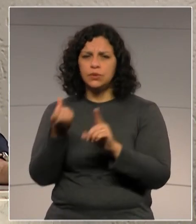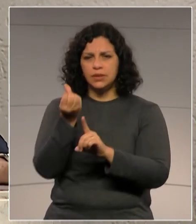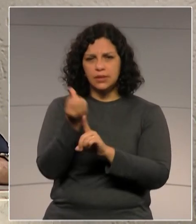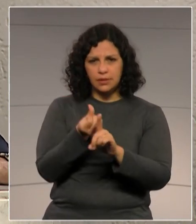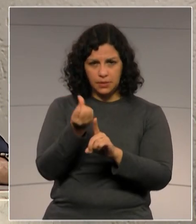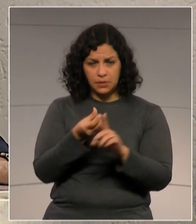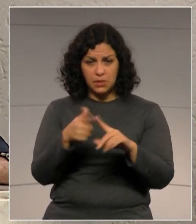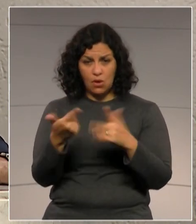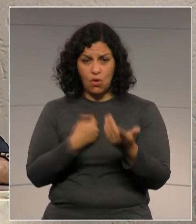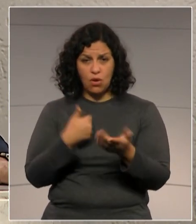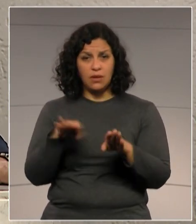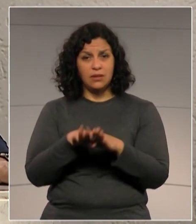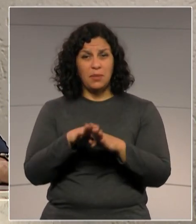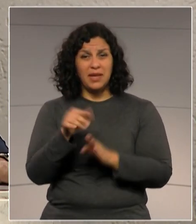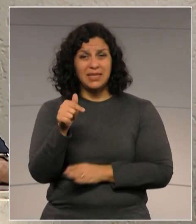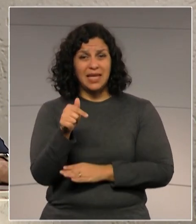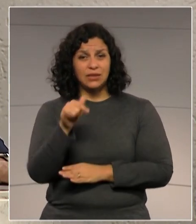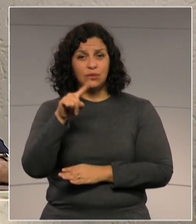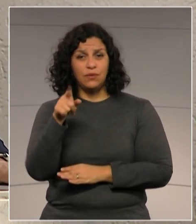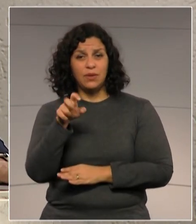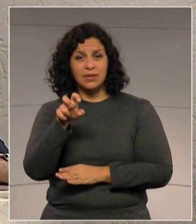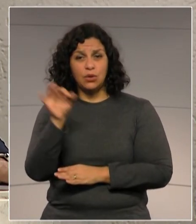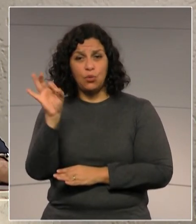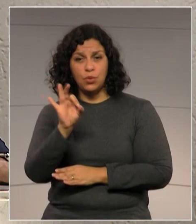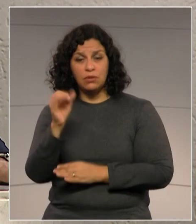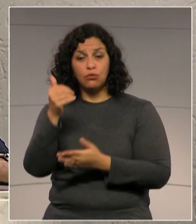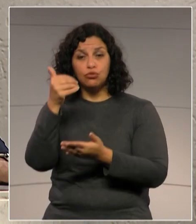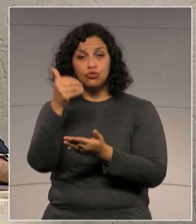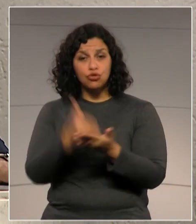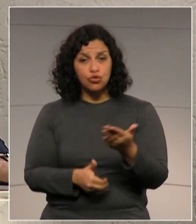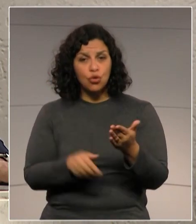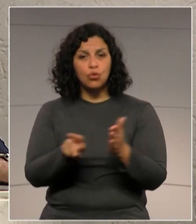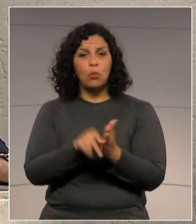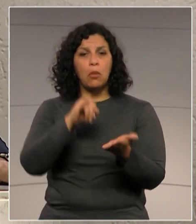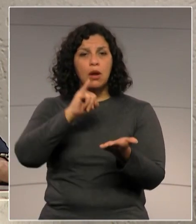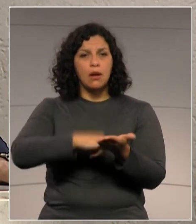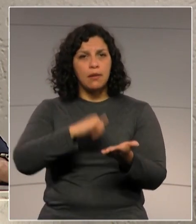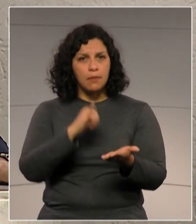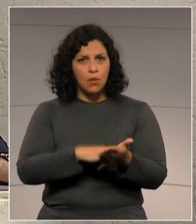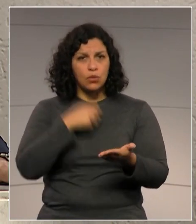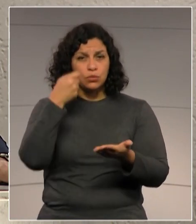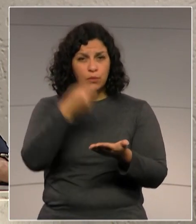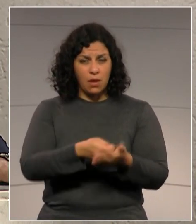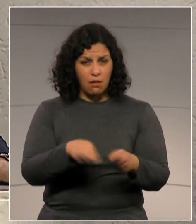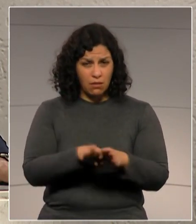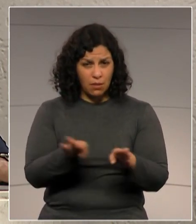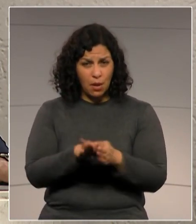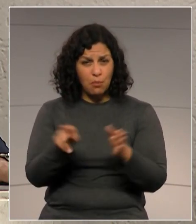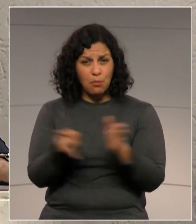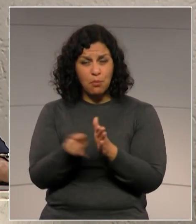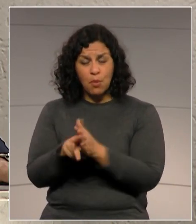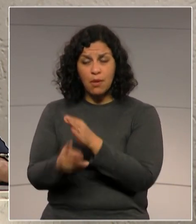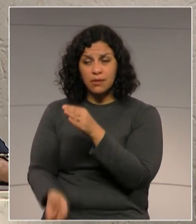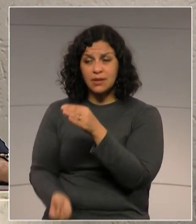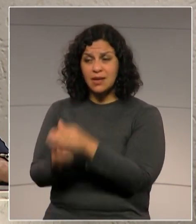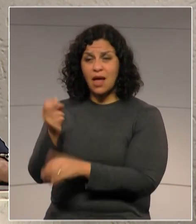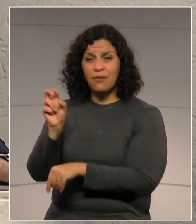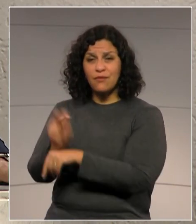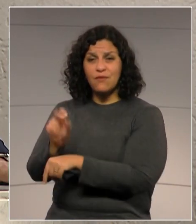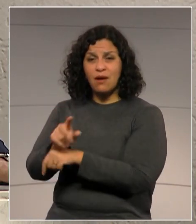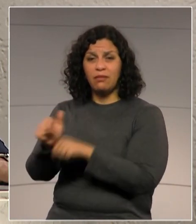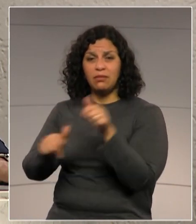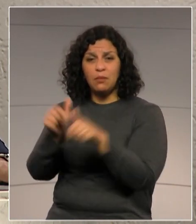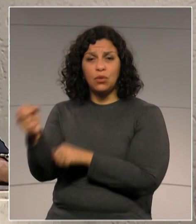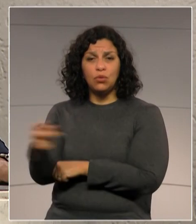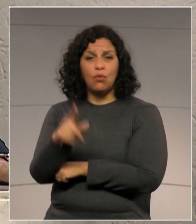E agora ele quer tirar 7,5% desse dinheiro, diz que é para criar novos empregos no